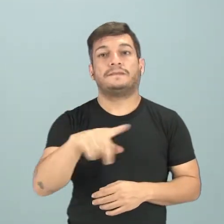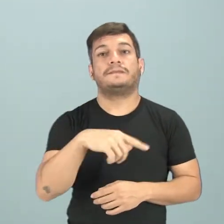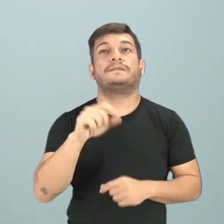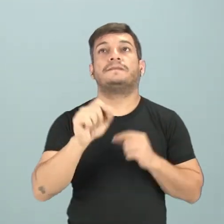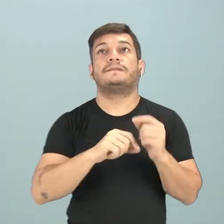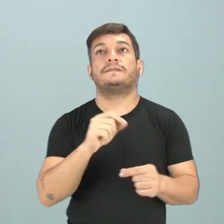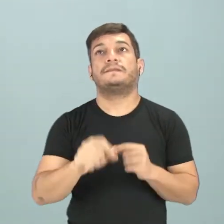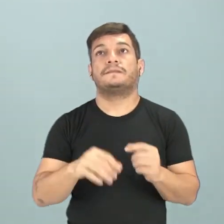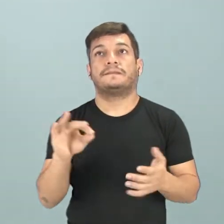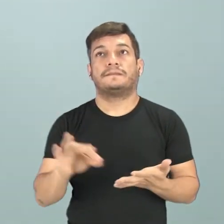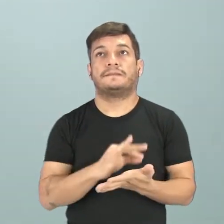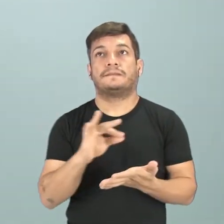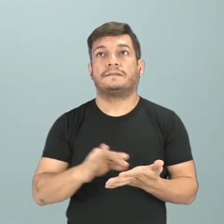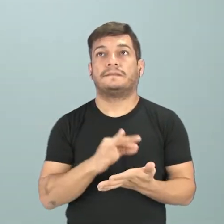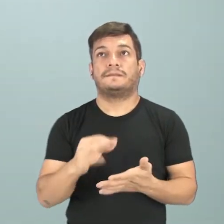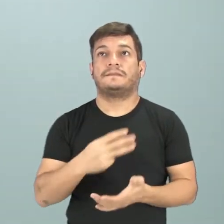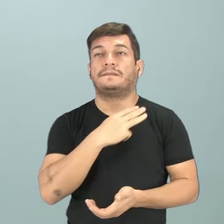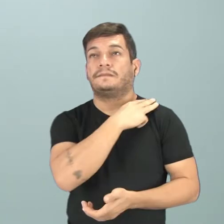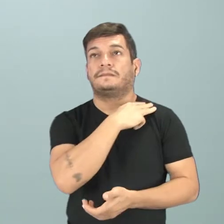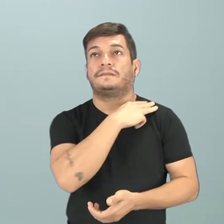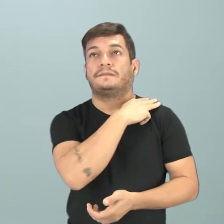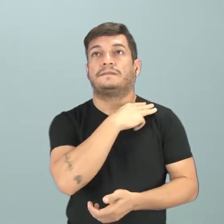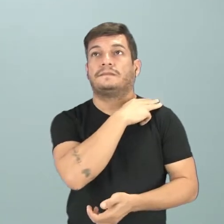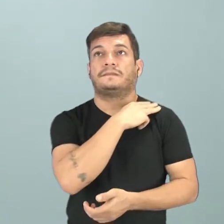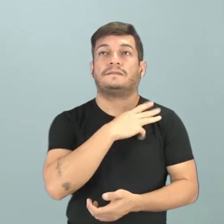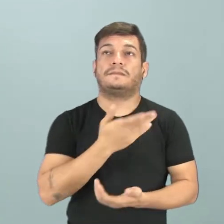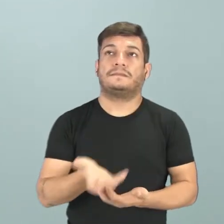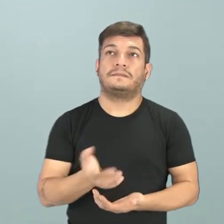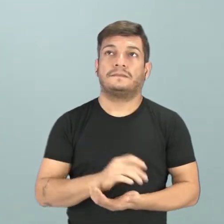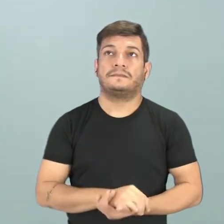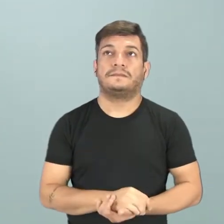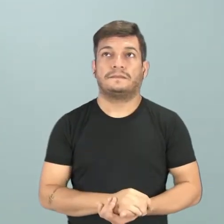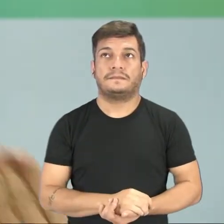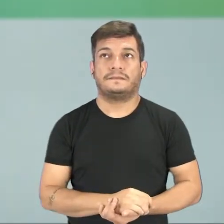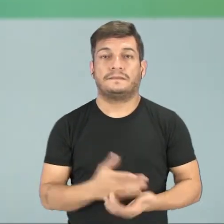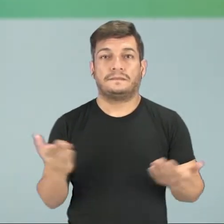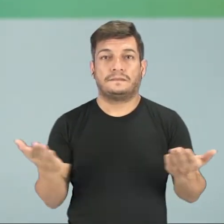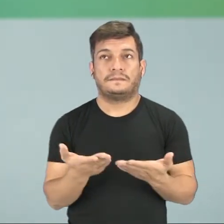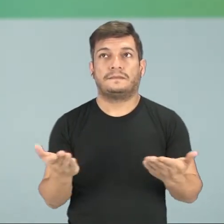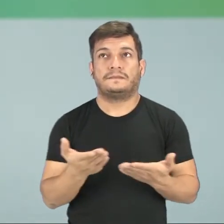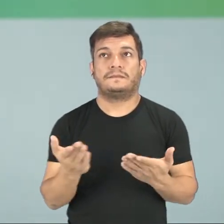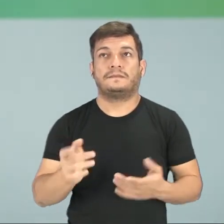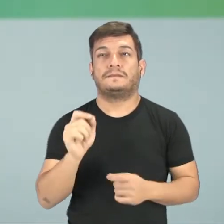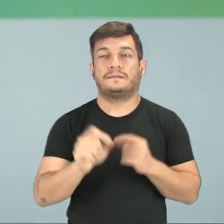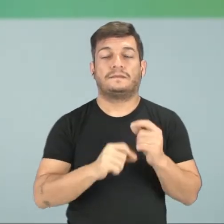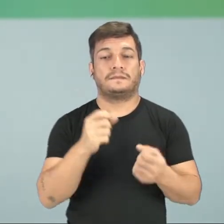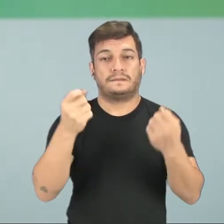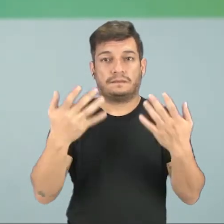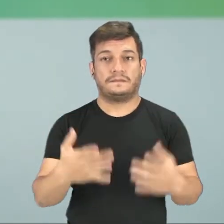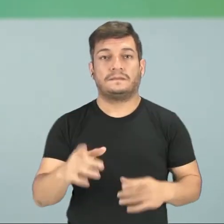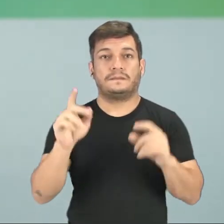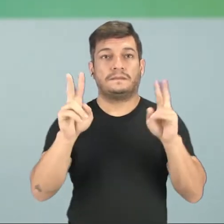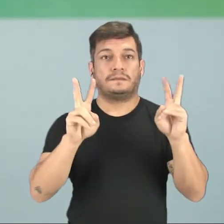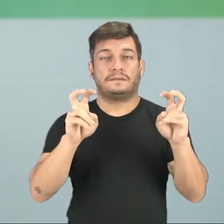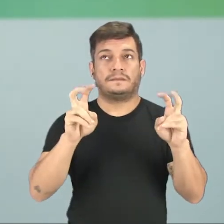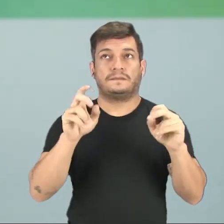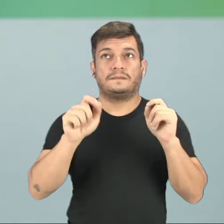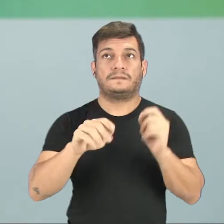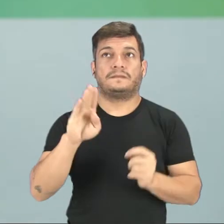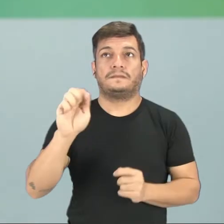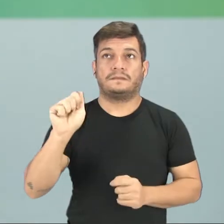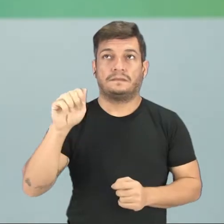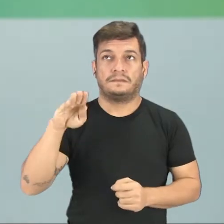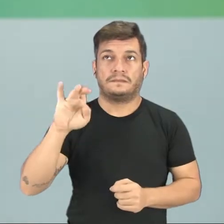devidamente matriculado na terceira série do Ensino Médio. E hoje nós vamos tratar a respeito de